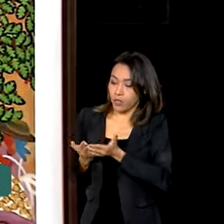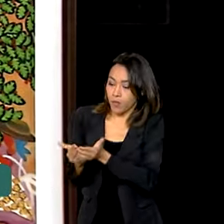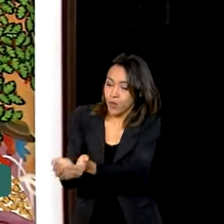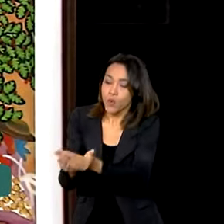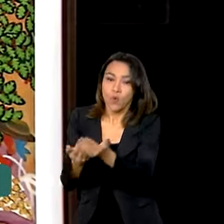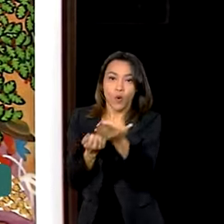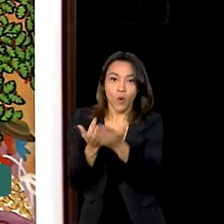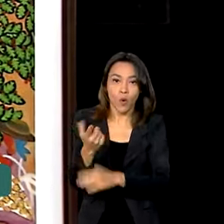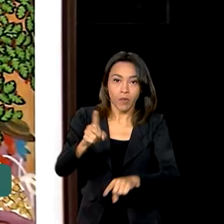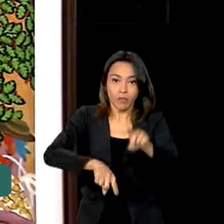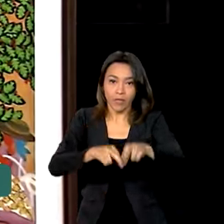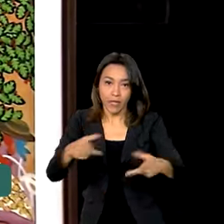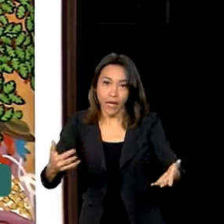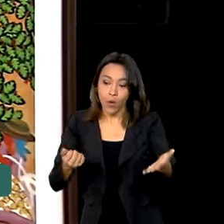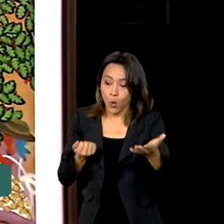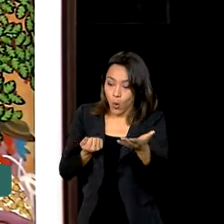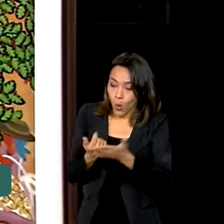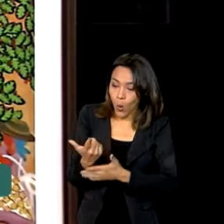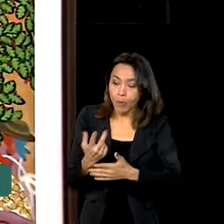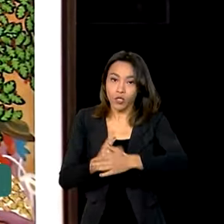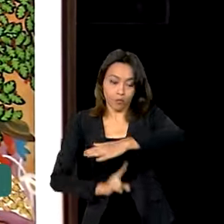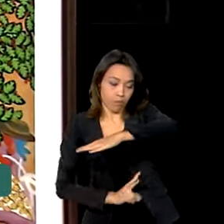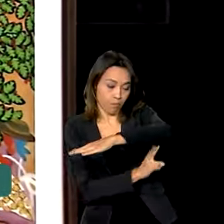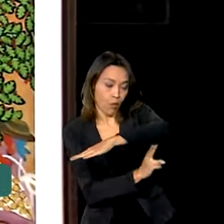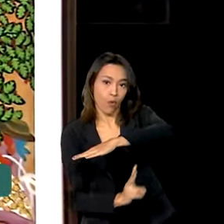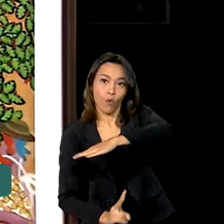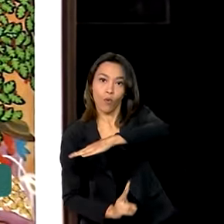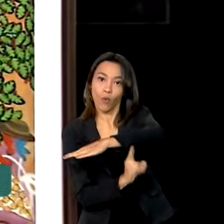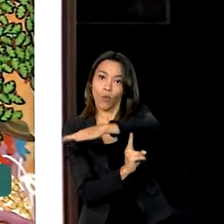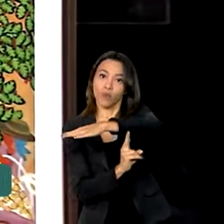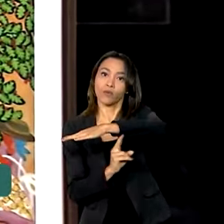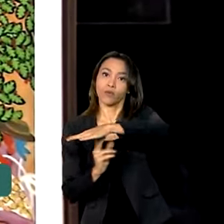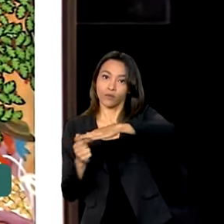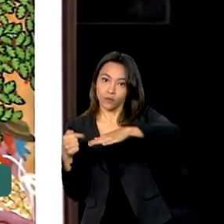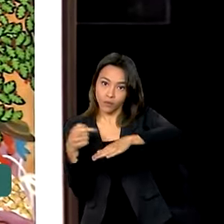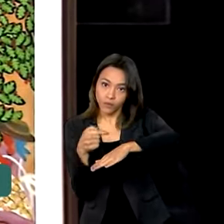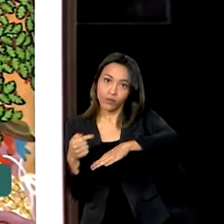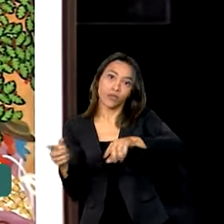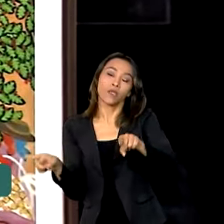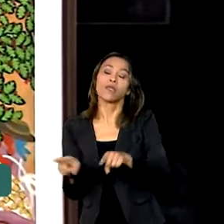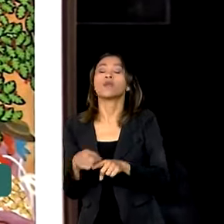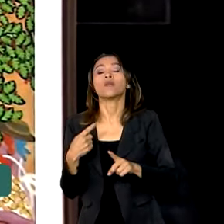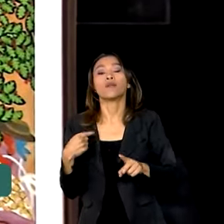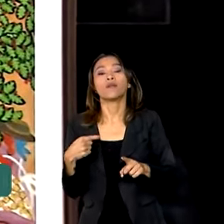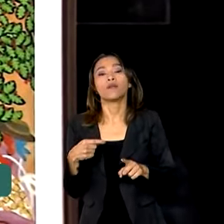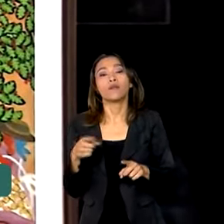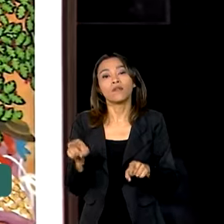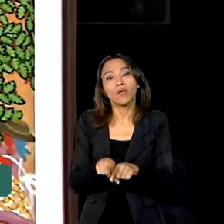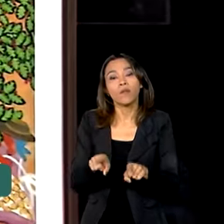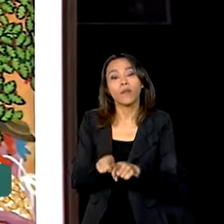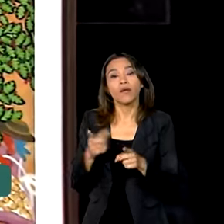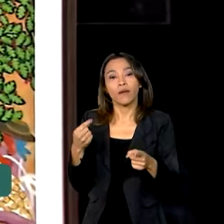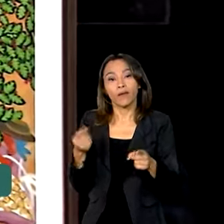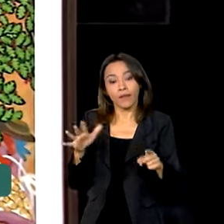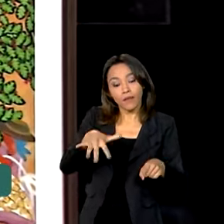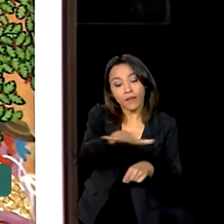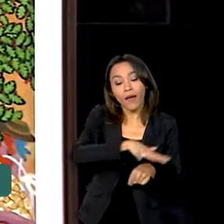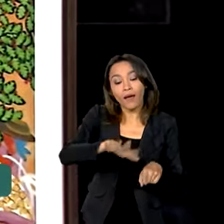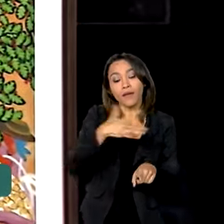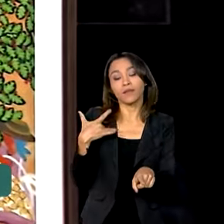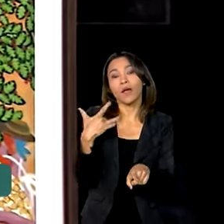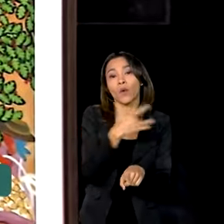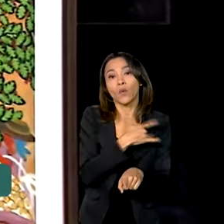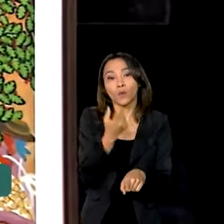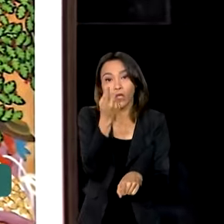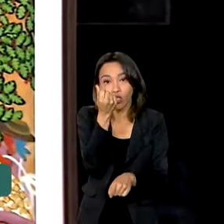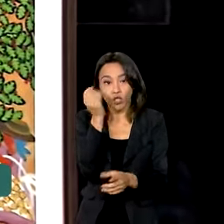pontes até 10 metros, ações de resgate emergencial da defesa civil. No fundo a fundo da saúde permite colocar